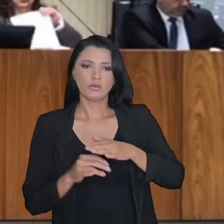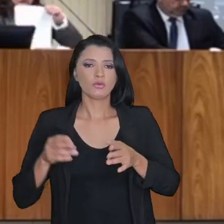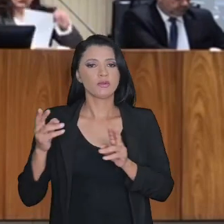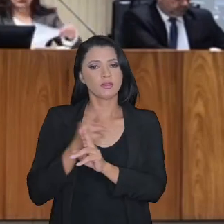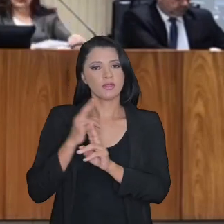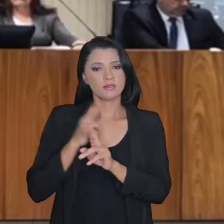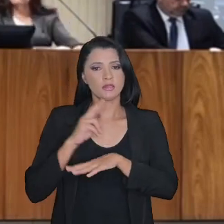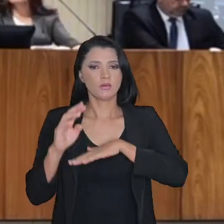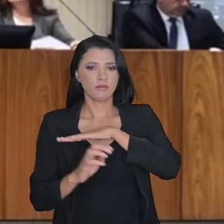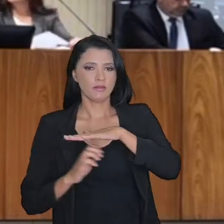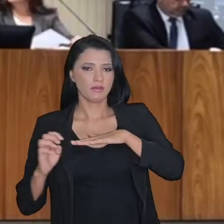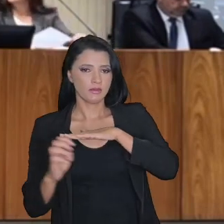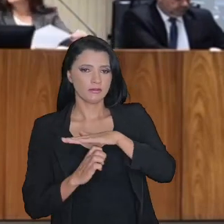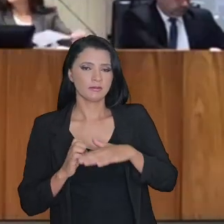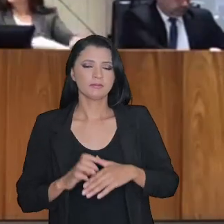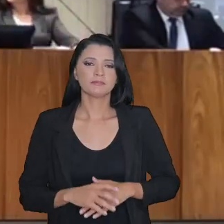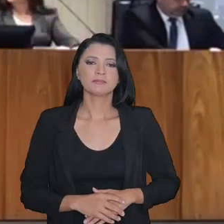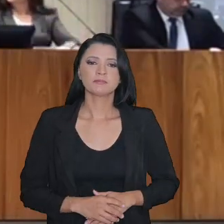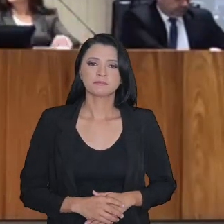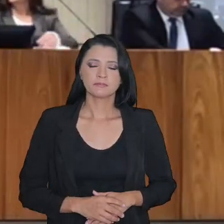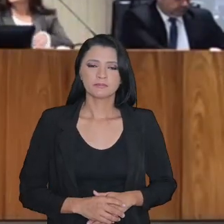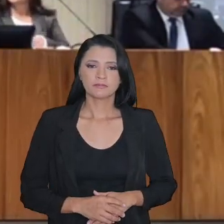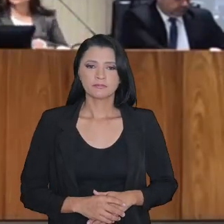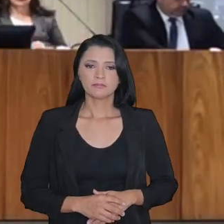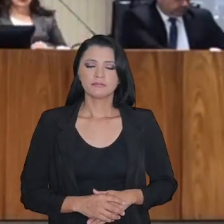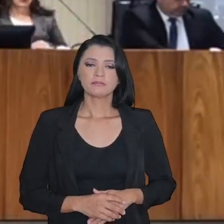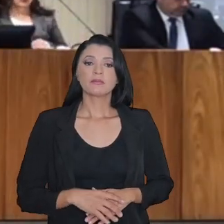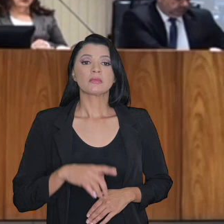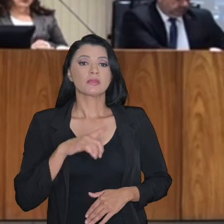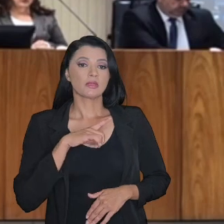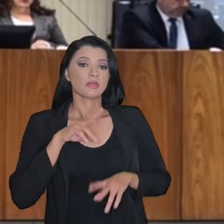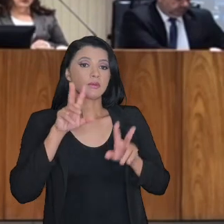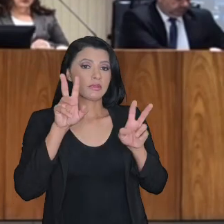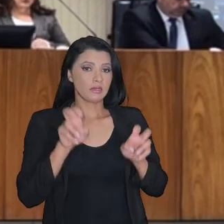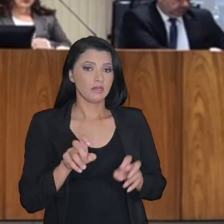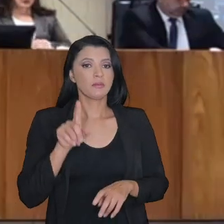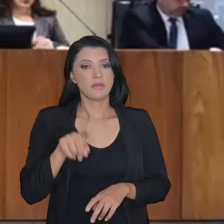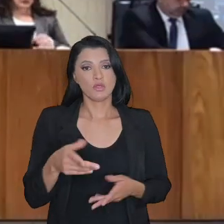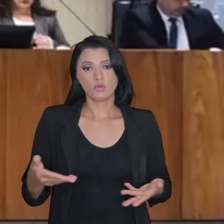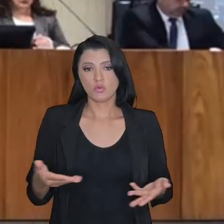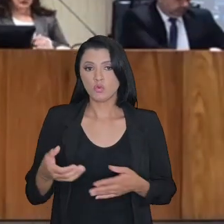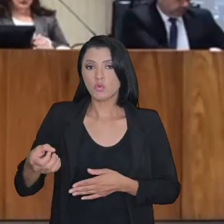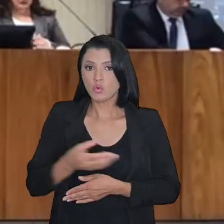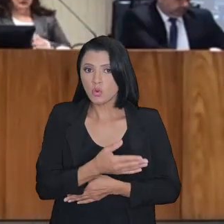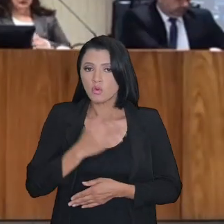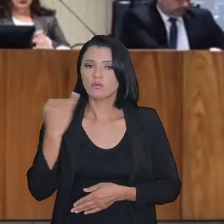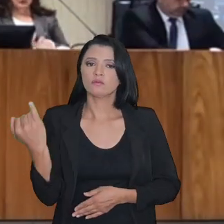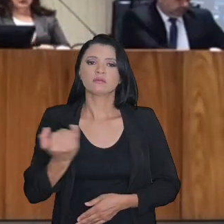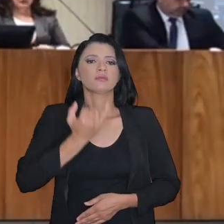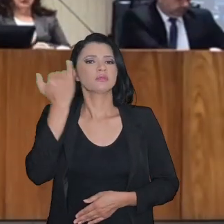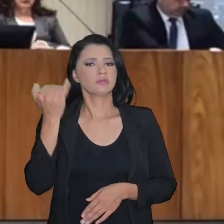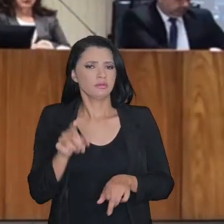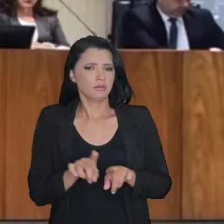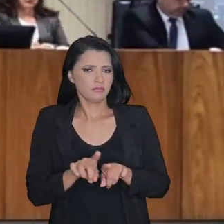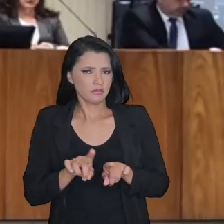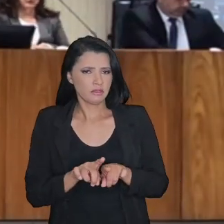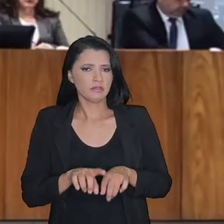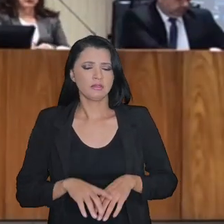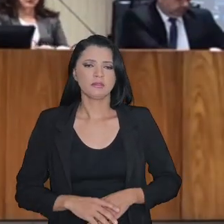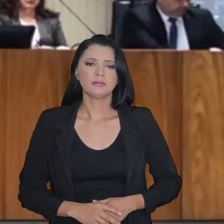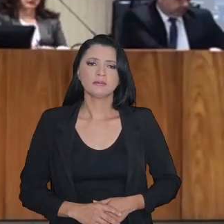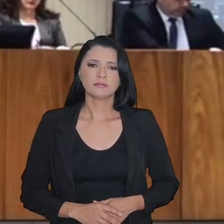um tema bastante atual, bastante importante e eu tenho